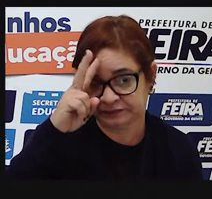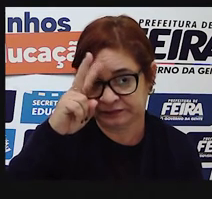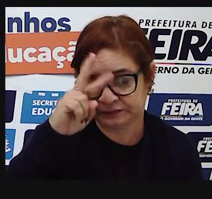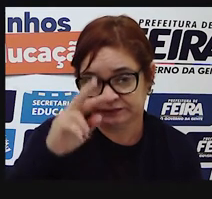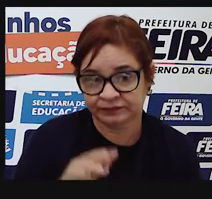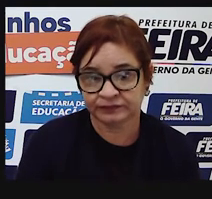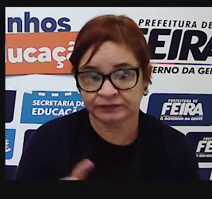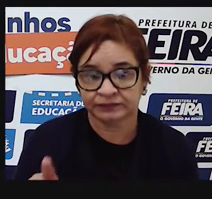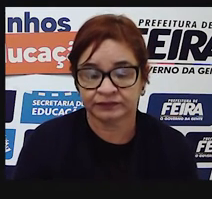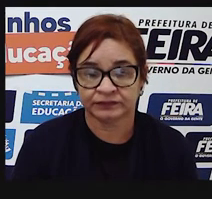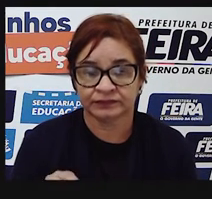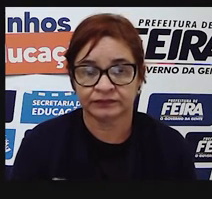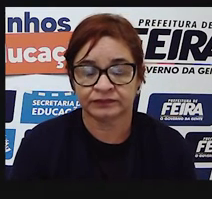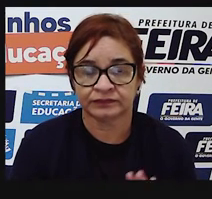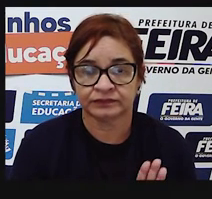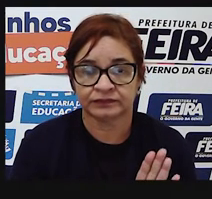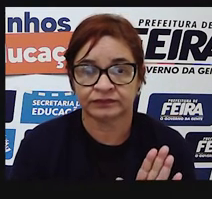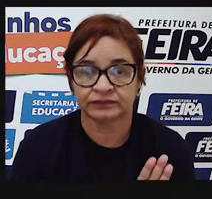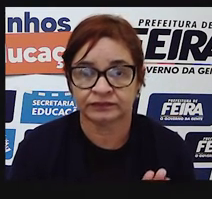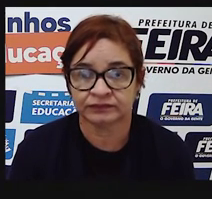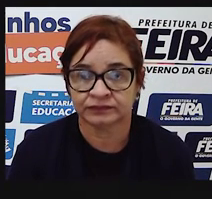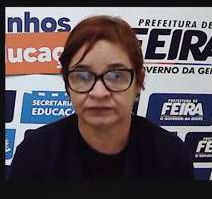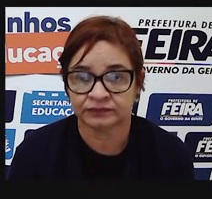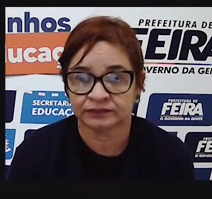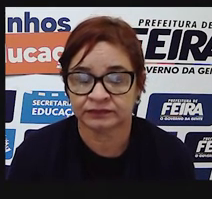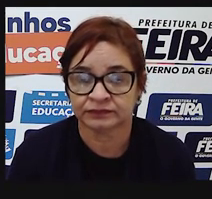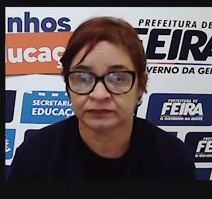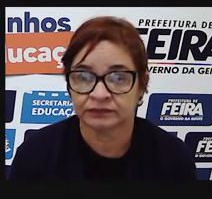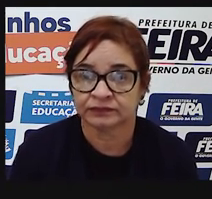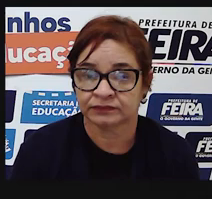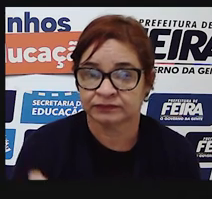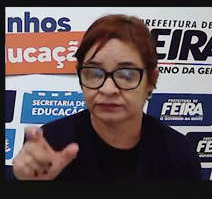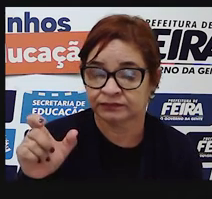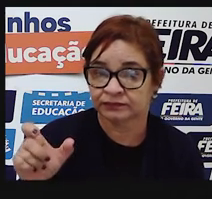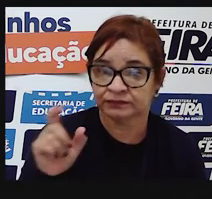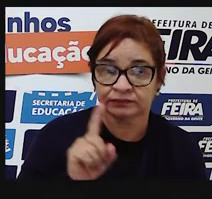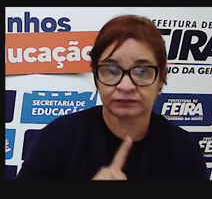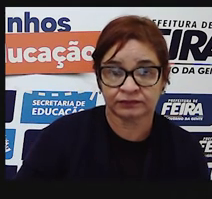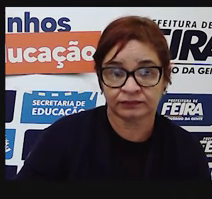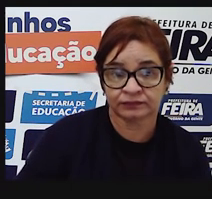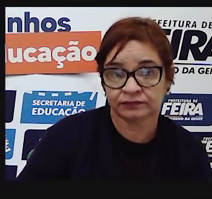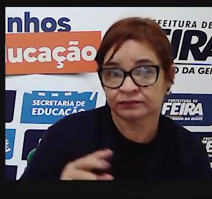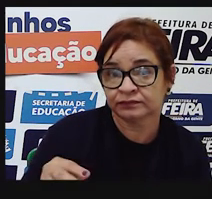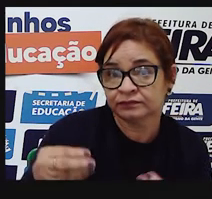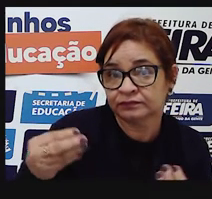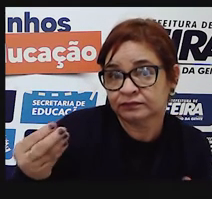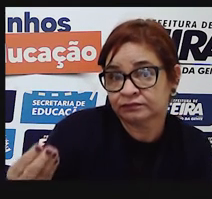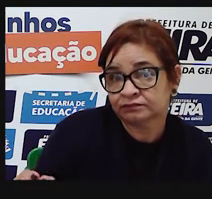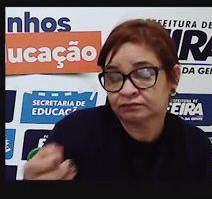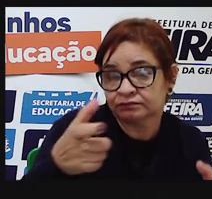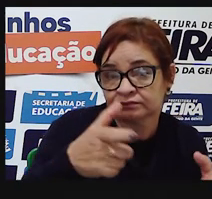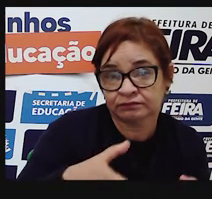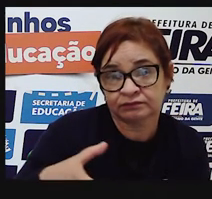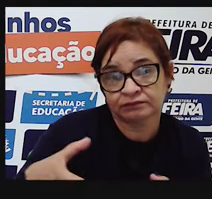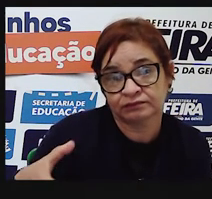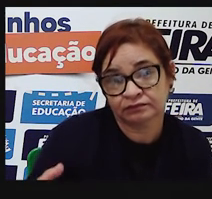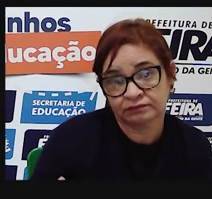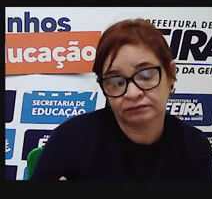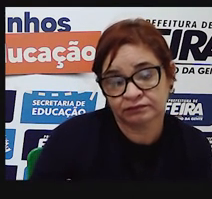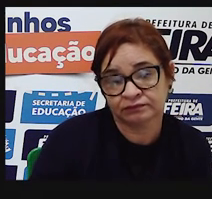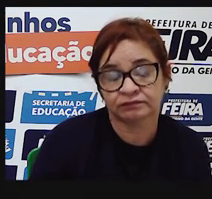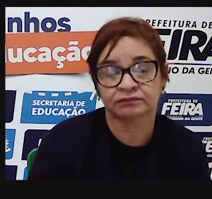é aquela expressão, ou simplesmente uma palavra, que pode indicar tempo, modo, lugar, tão,